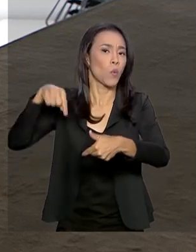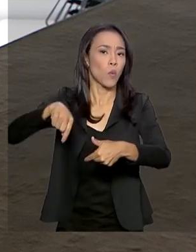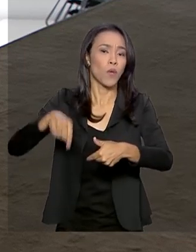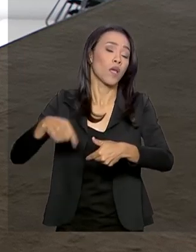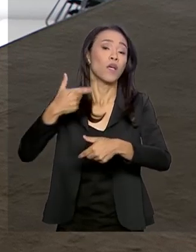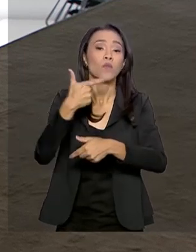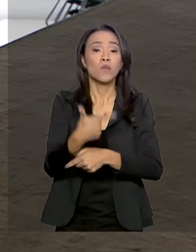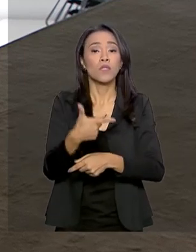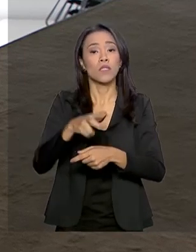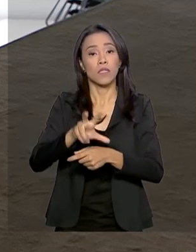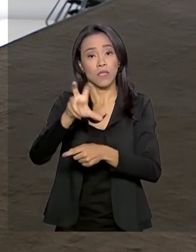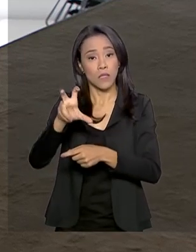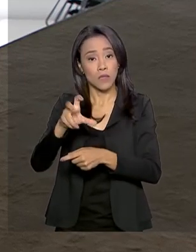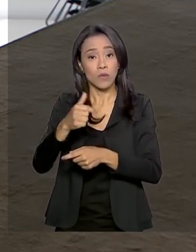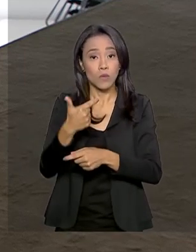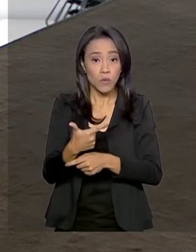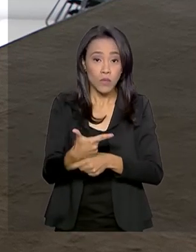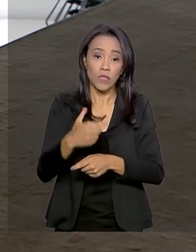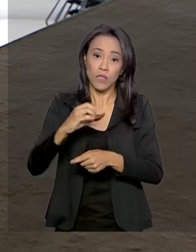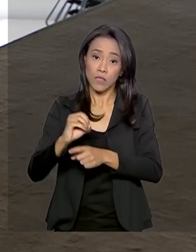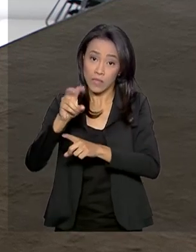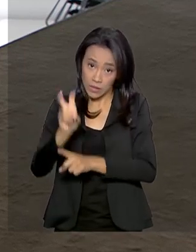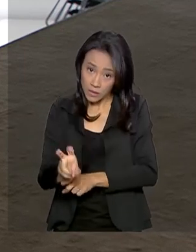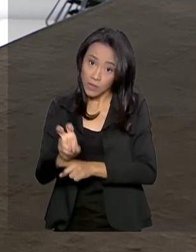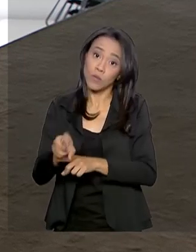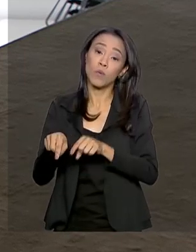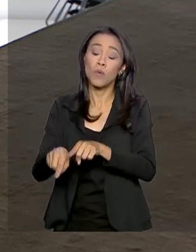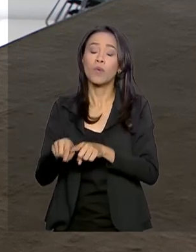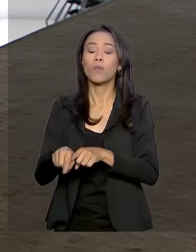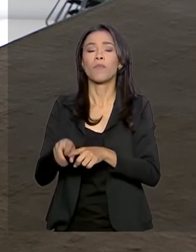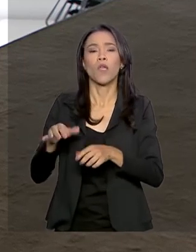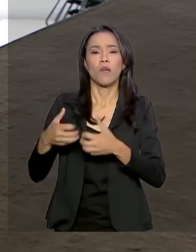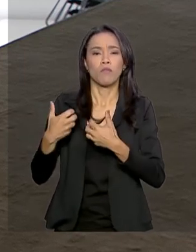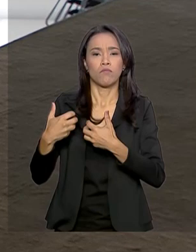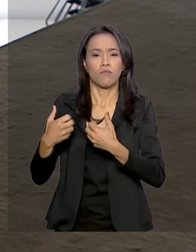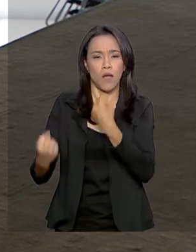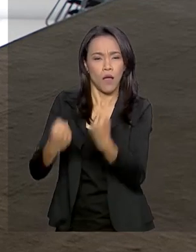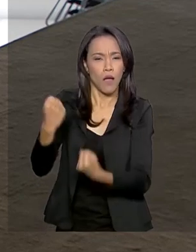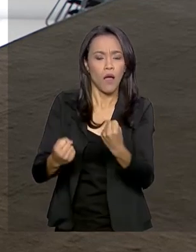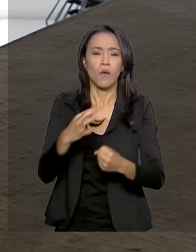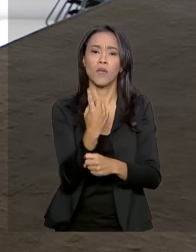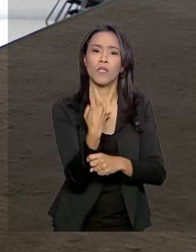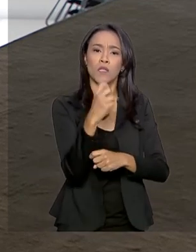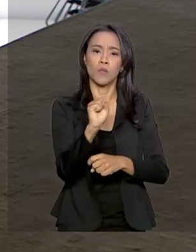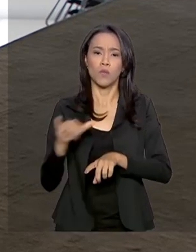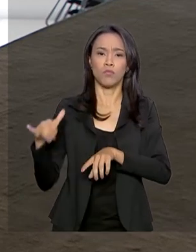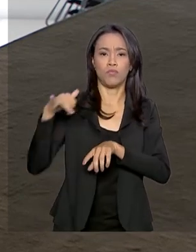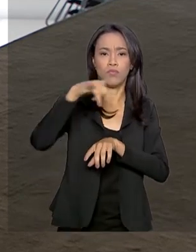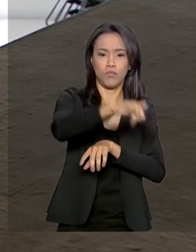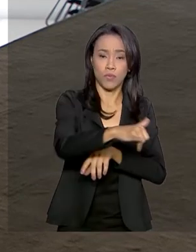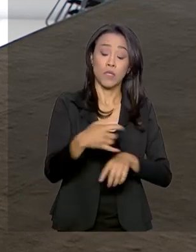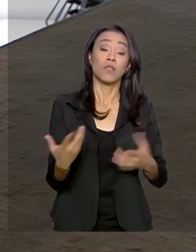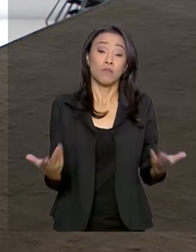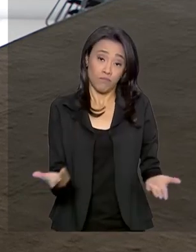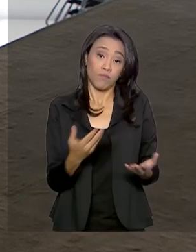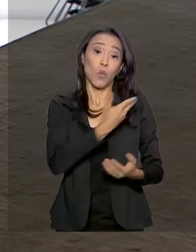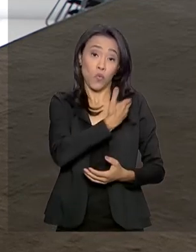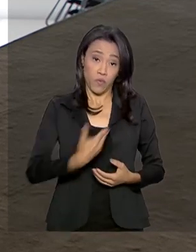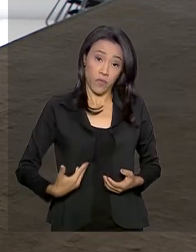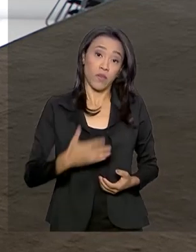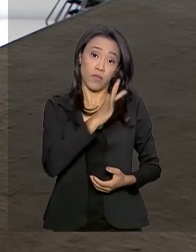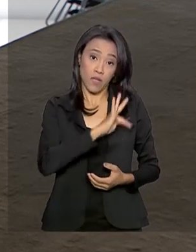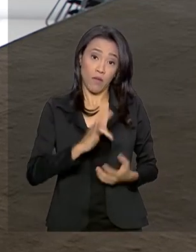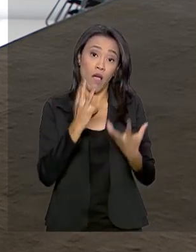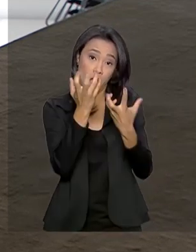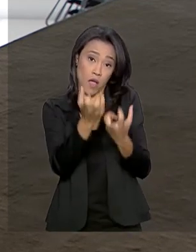205 viaturas e 18 aeronaves. Bom, o governo brasileiro aceitou a doação de 10 milhões